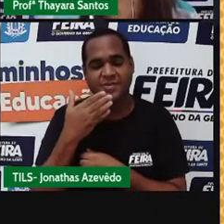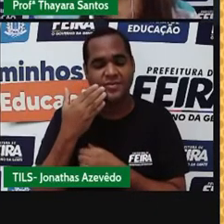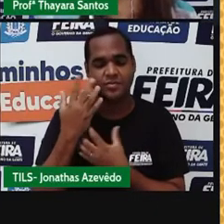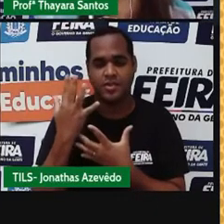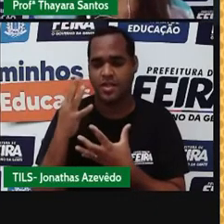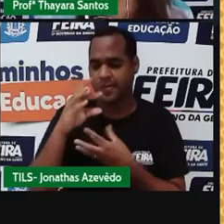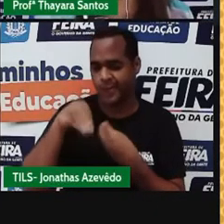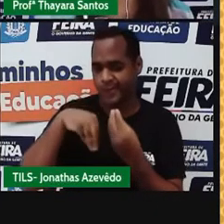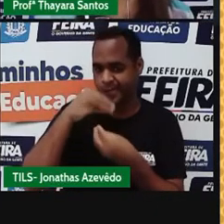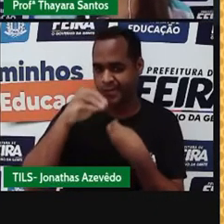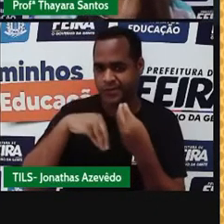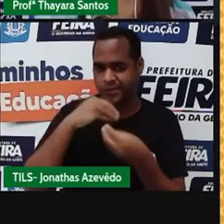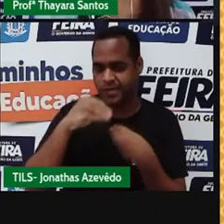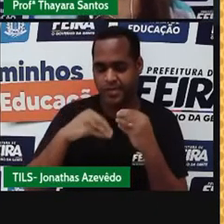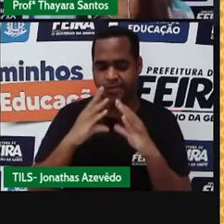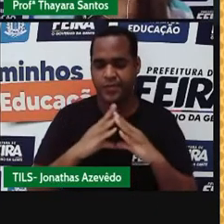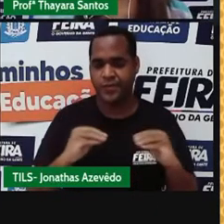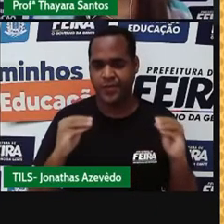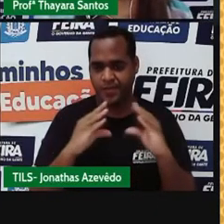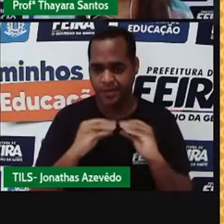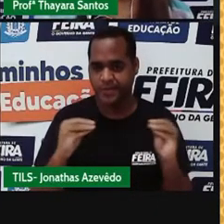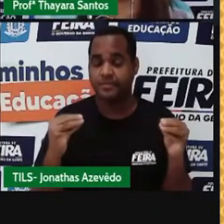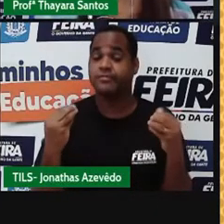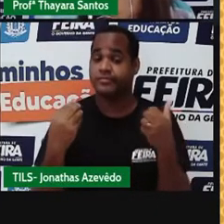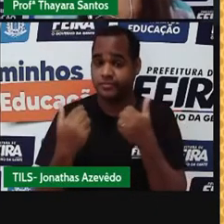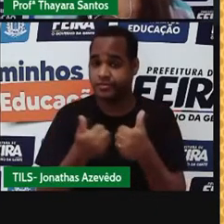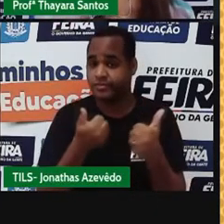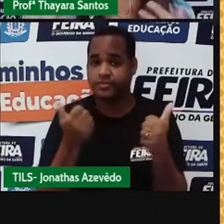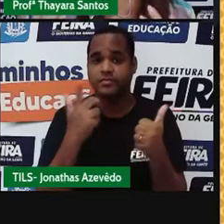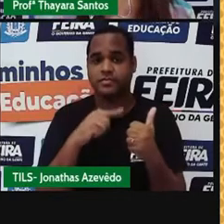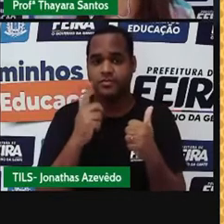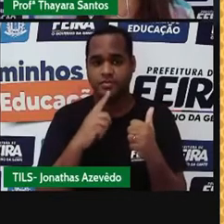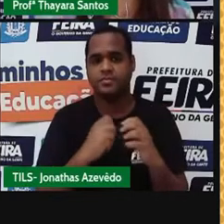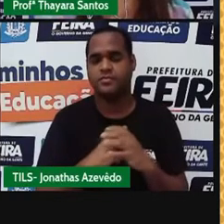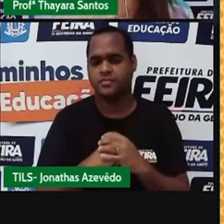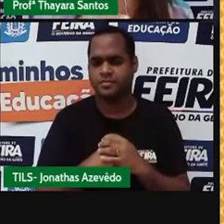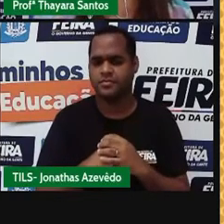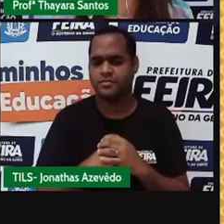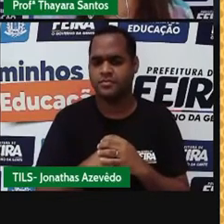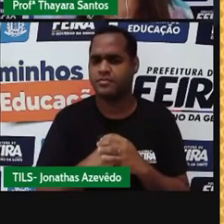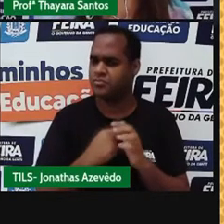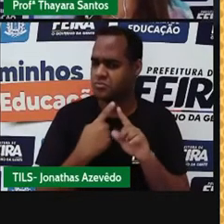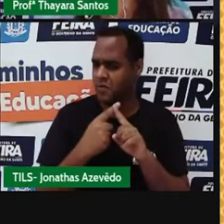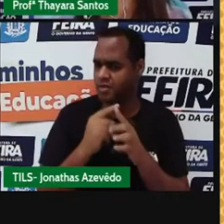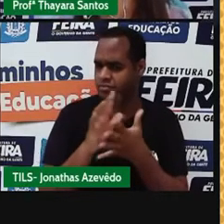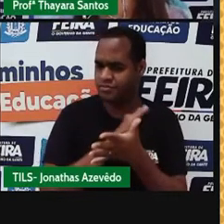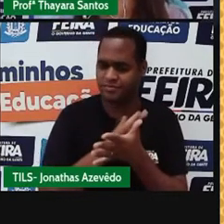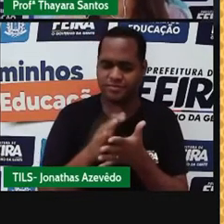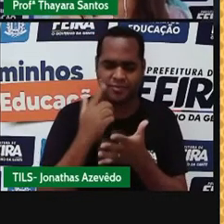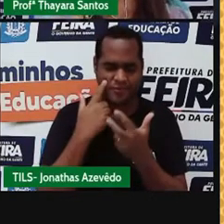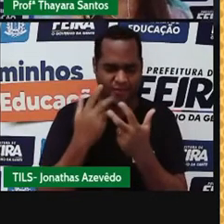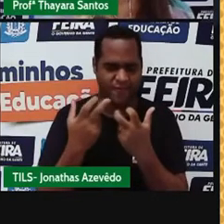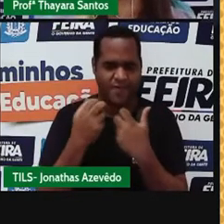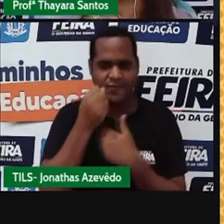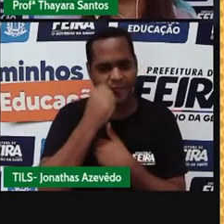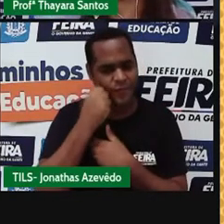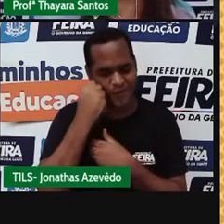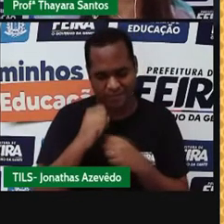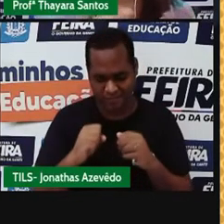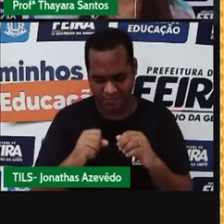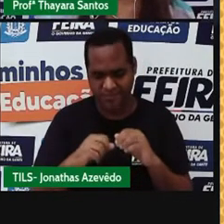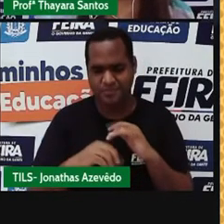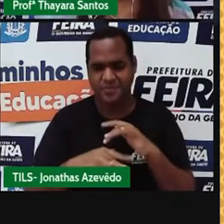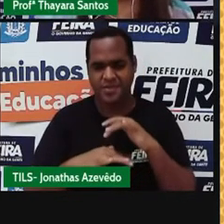homogênea, porque a água consegue dissolver completamente esse açúcar. Então, por que que às vezes eu consigo ver lá embaixo